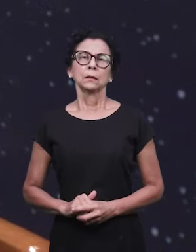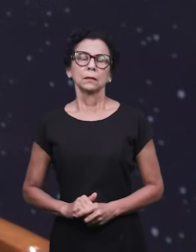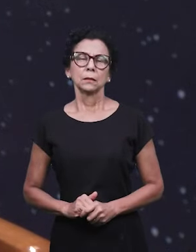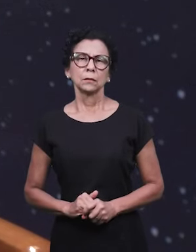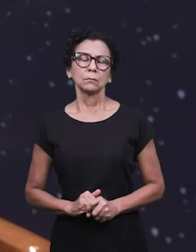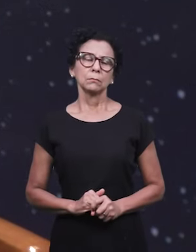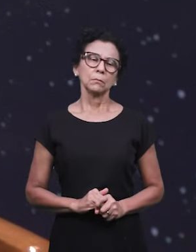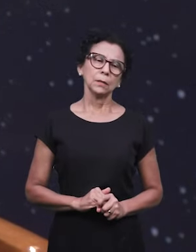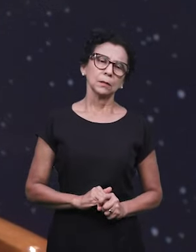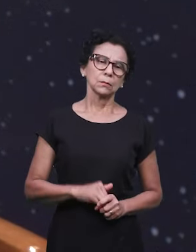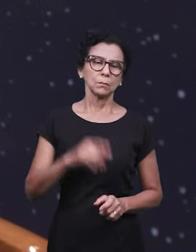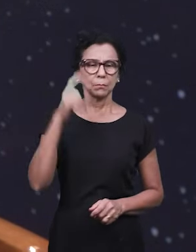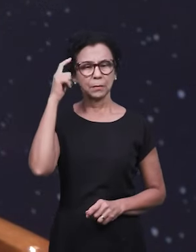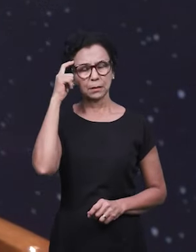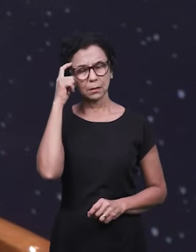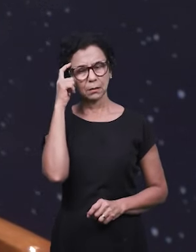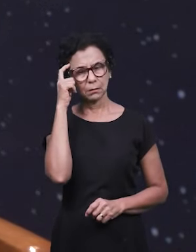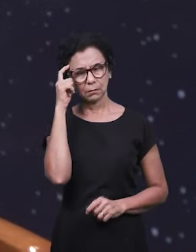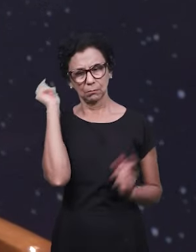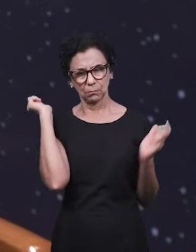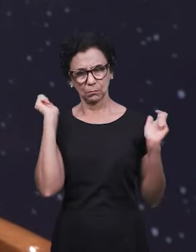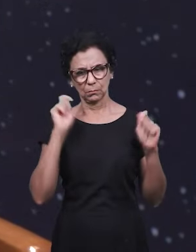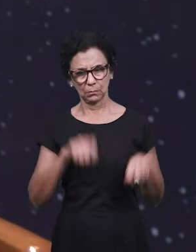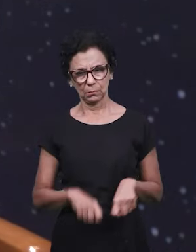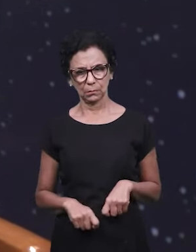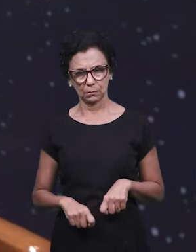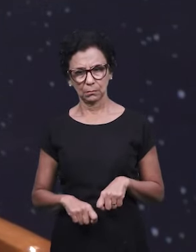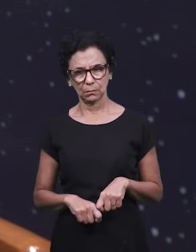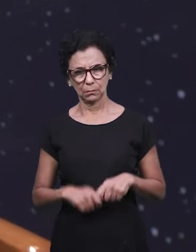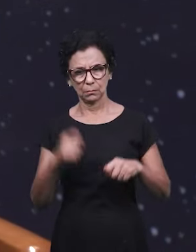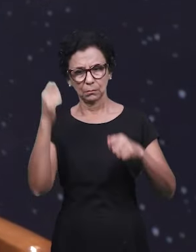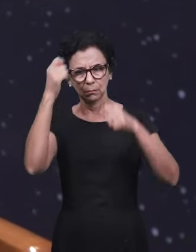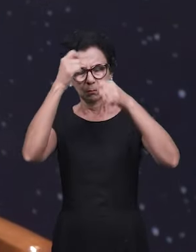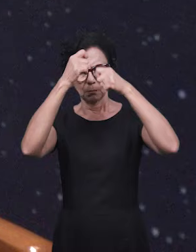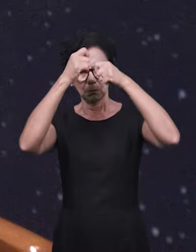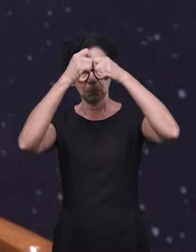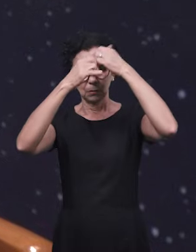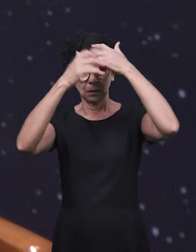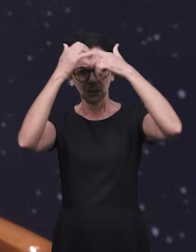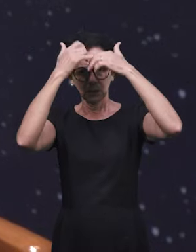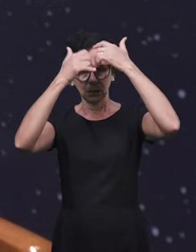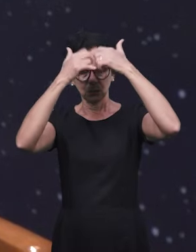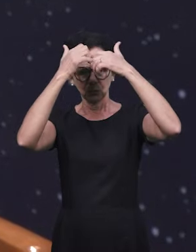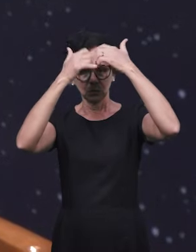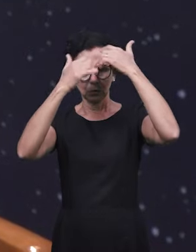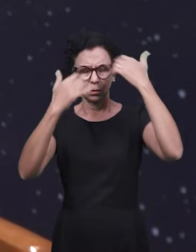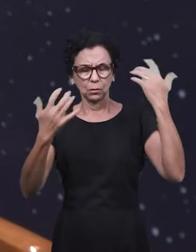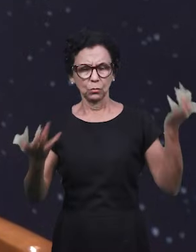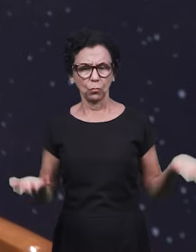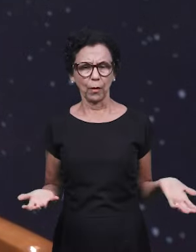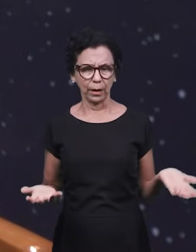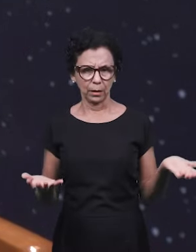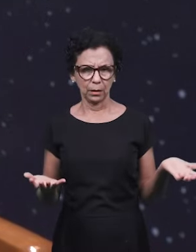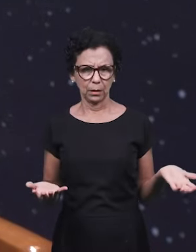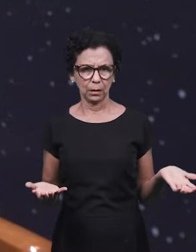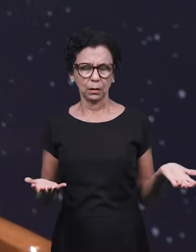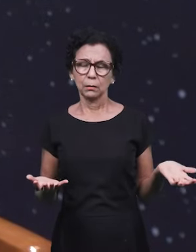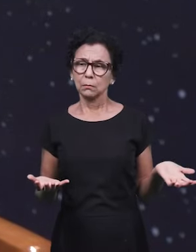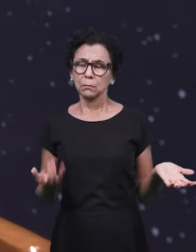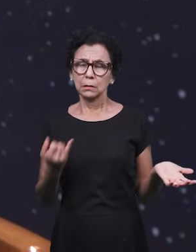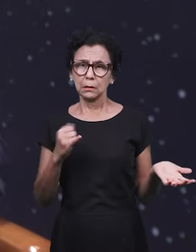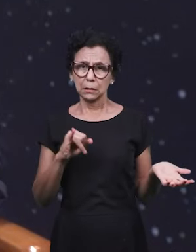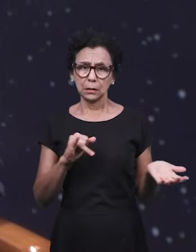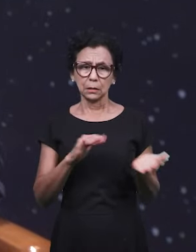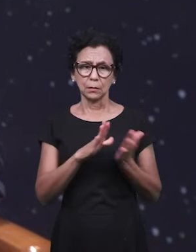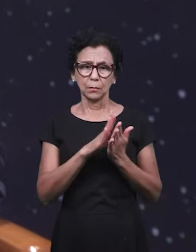conjecturamos nessa possibilidade, a consequência desse raciocínio é então de que Deus não tem nada mais para dizer. Porque se